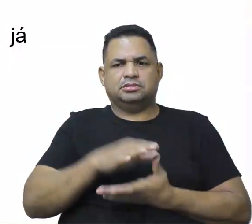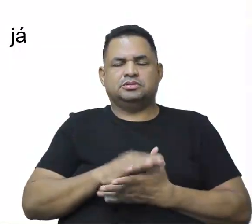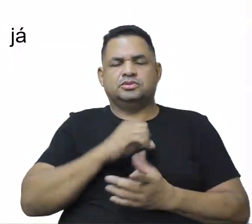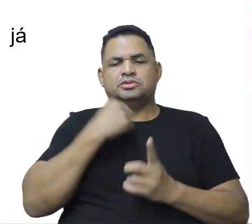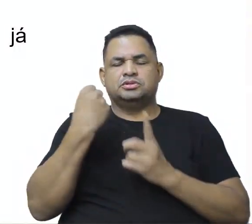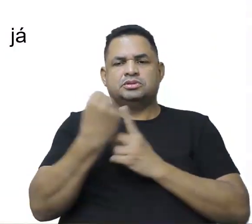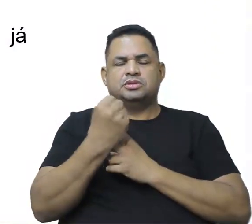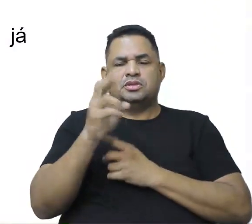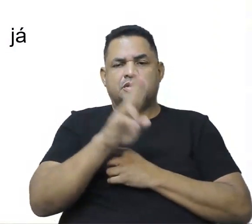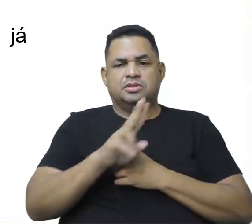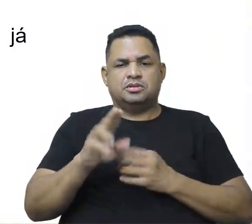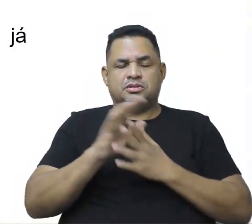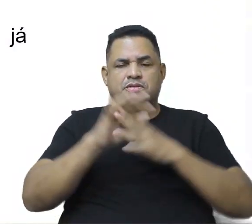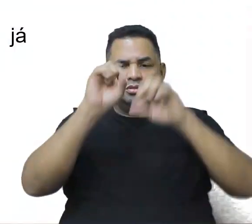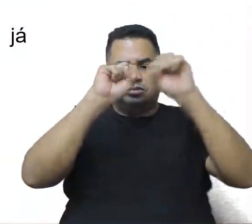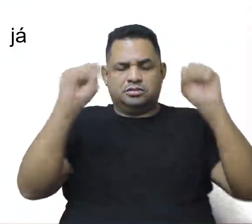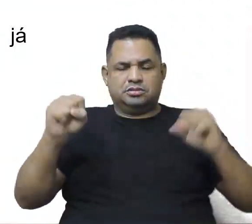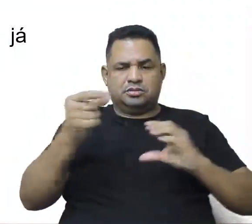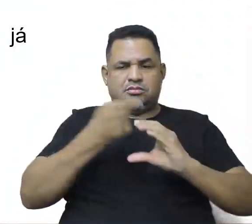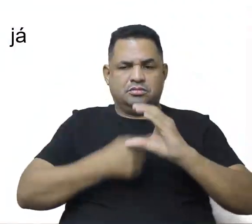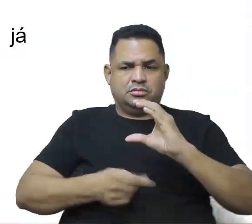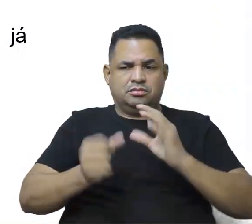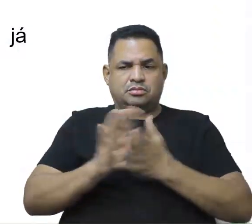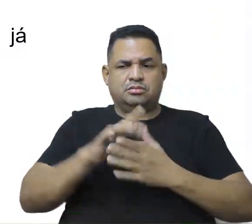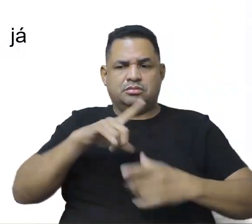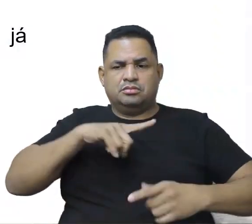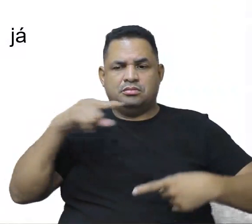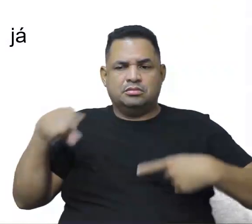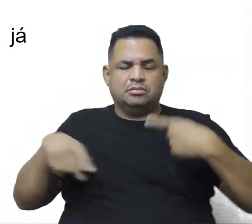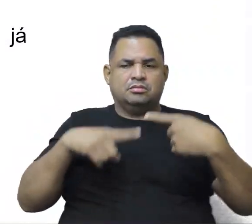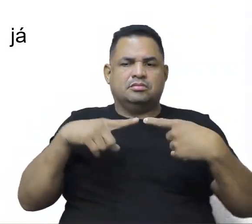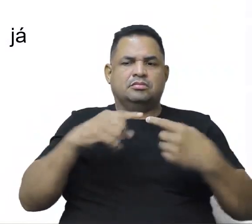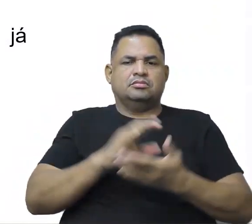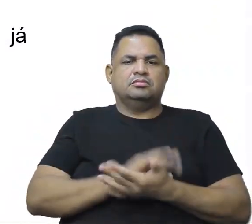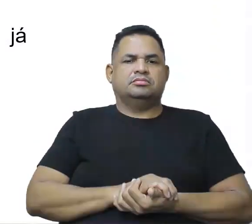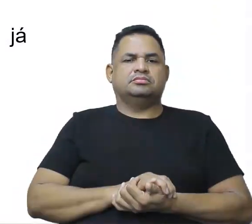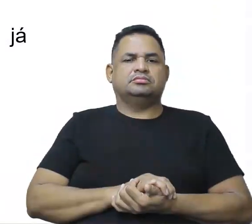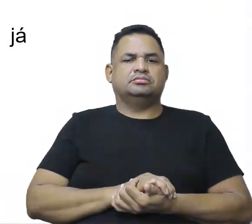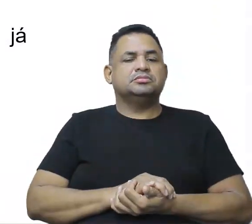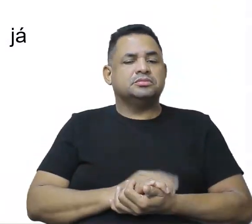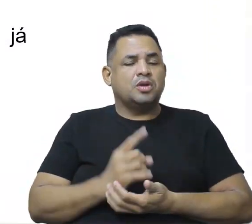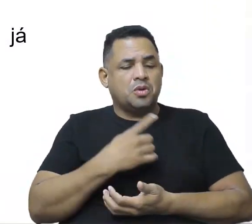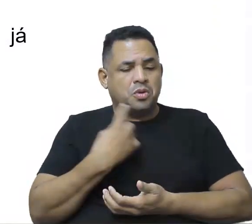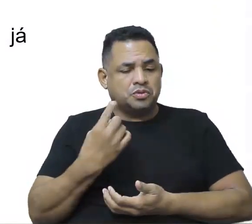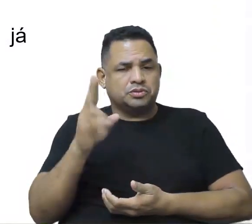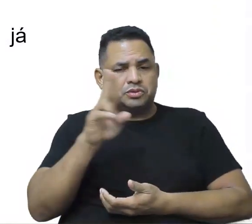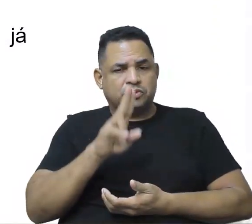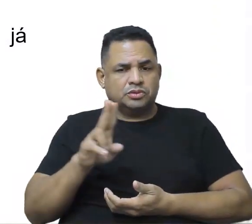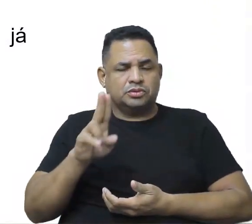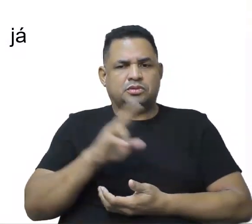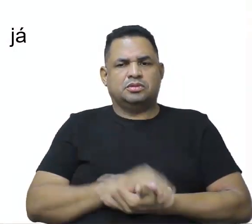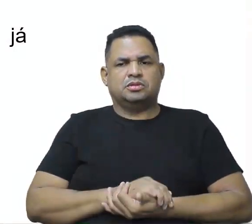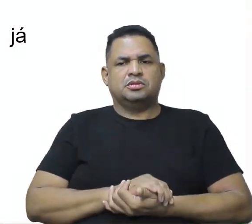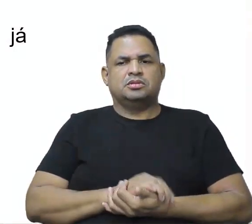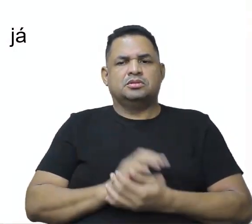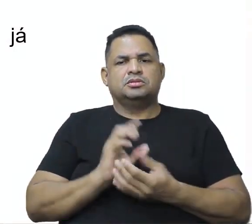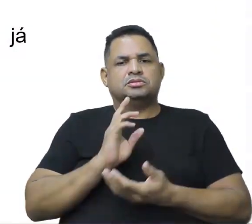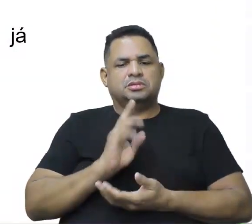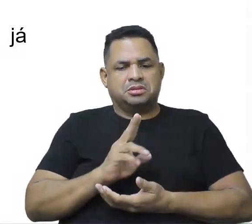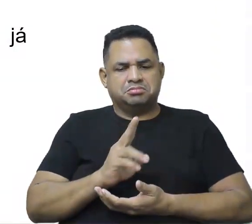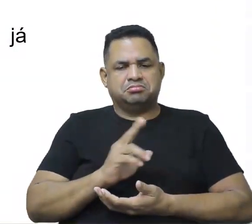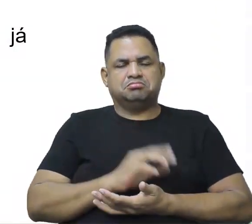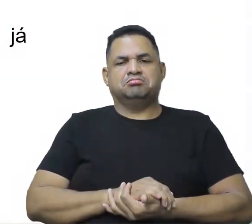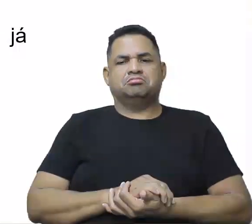É o sistema capitalista que tem esse objetivo, gente. Fazer com que a gente consuma cada vez